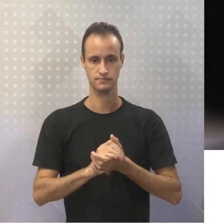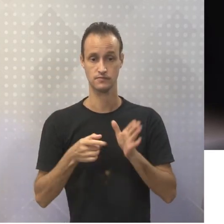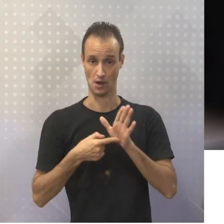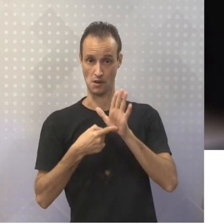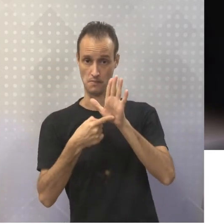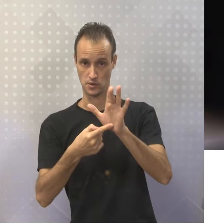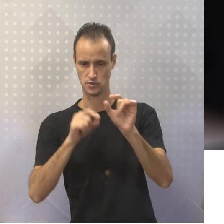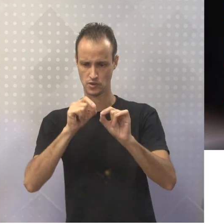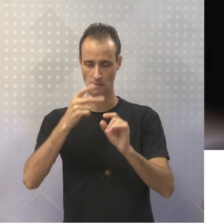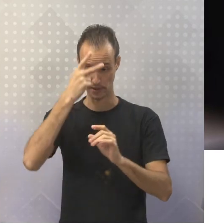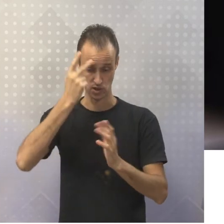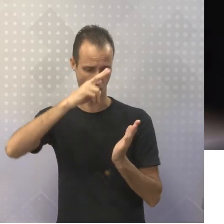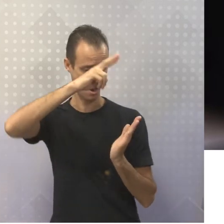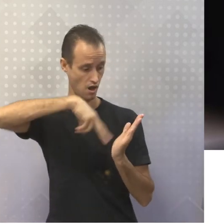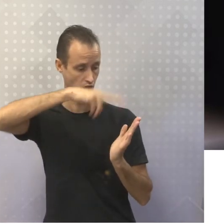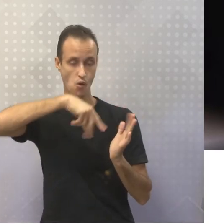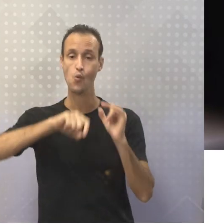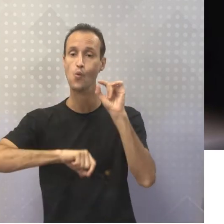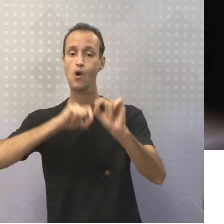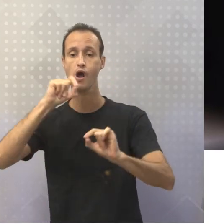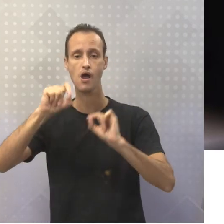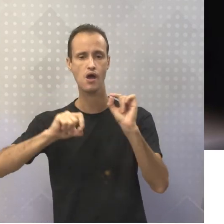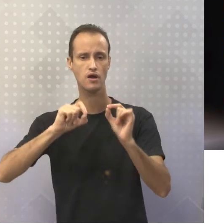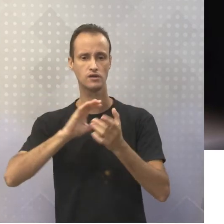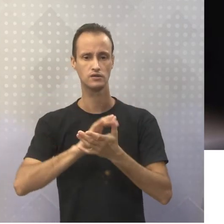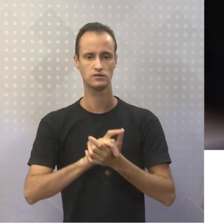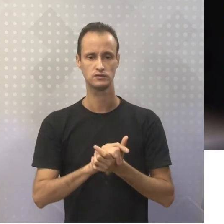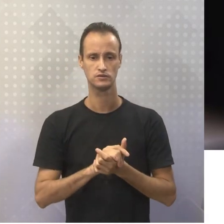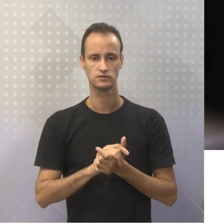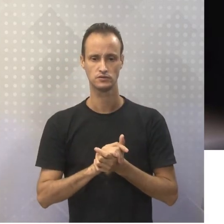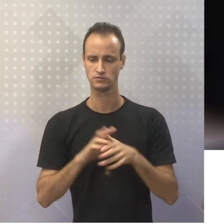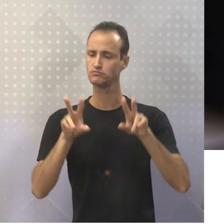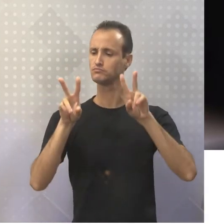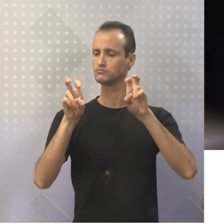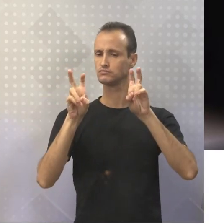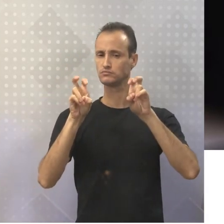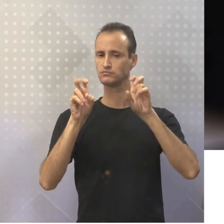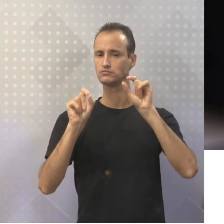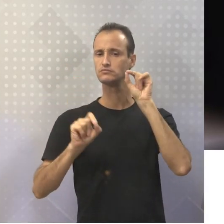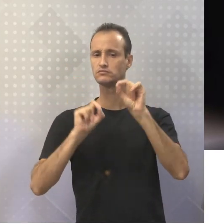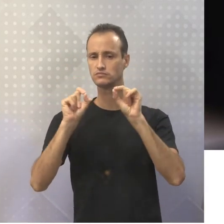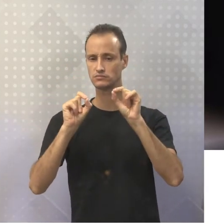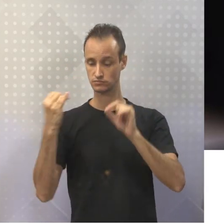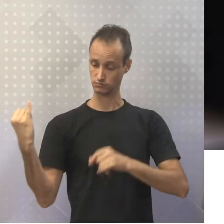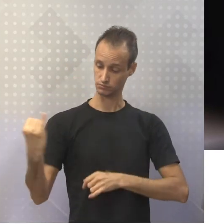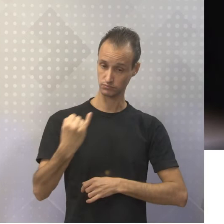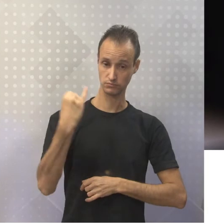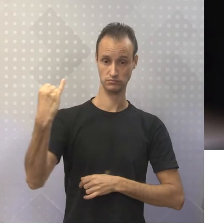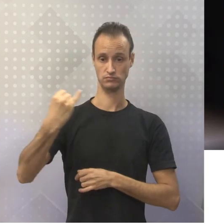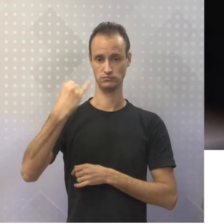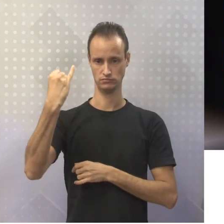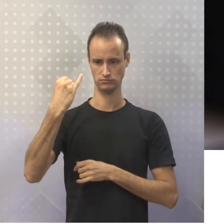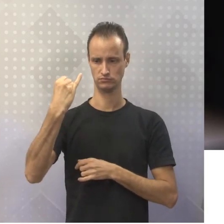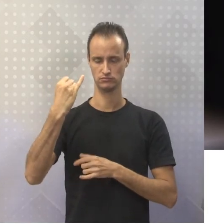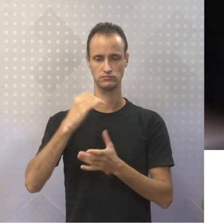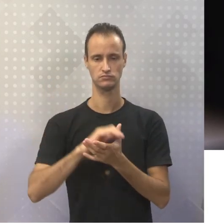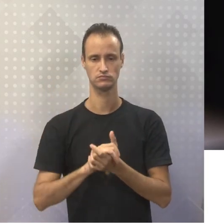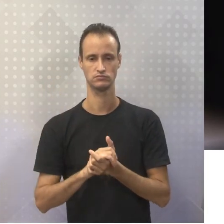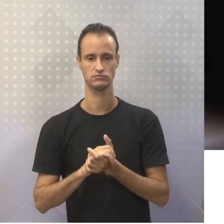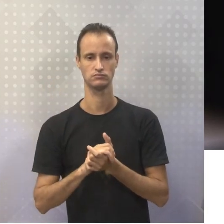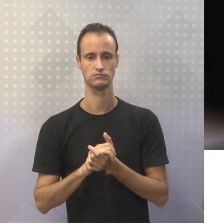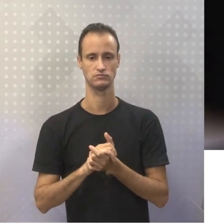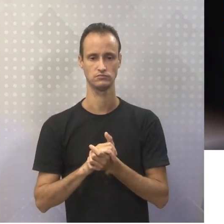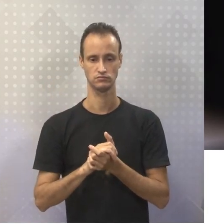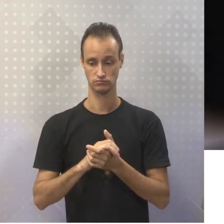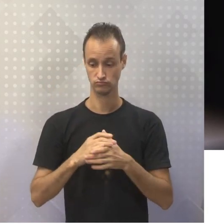cara para o meu leitor que o tema retratado é importante, é relevante. Ou